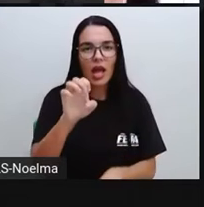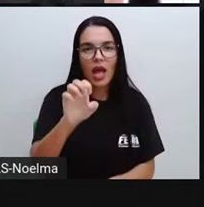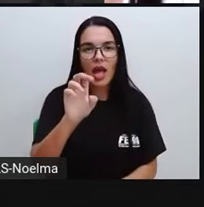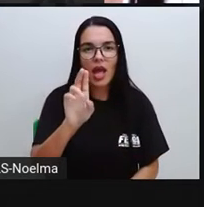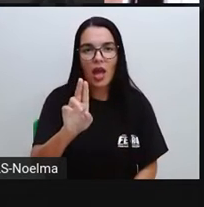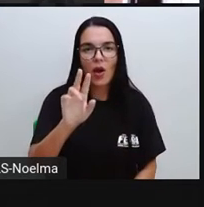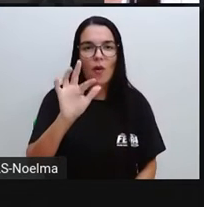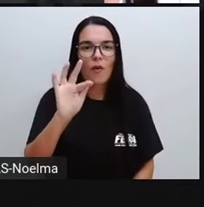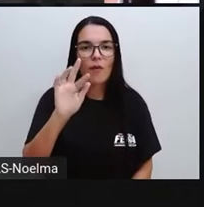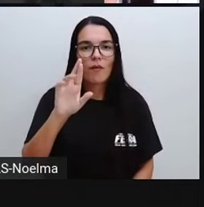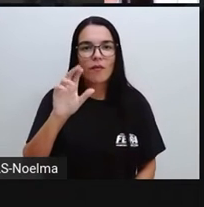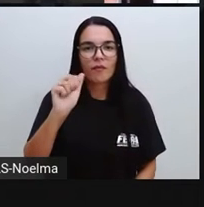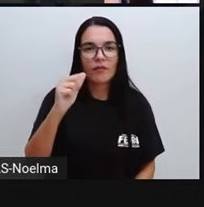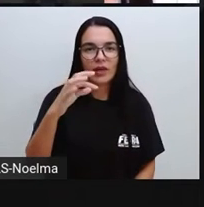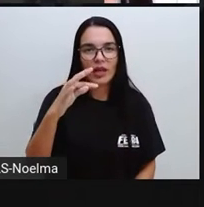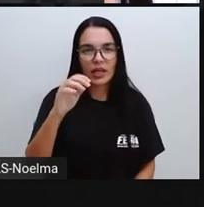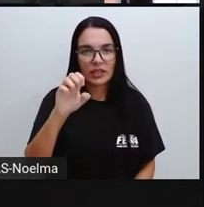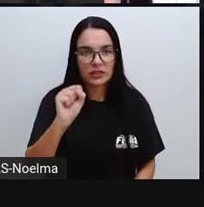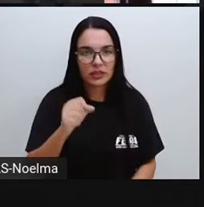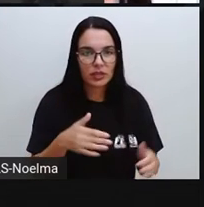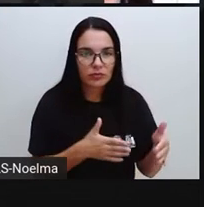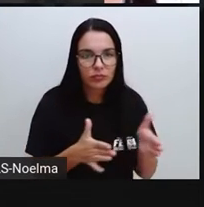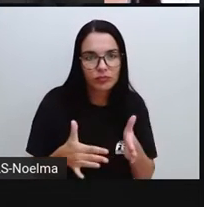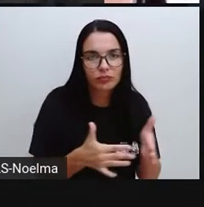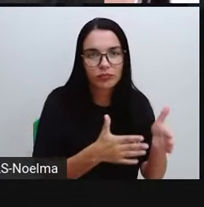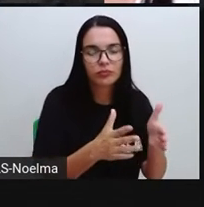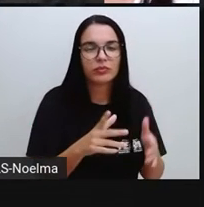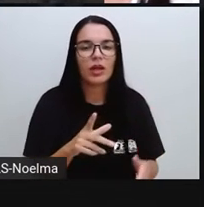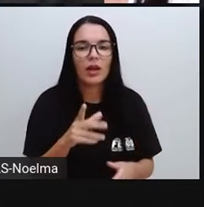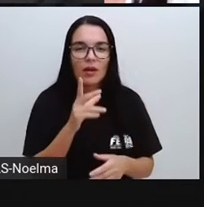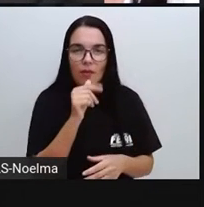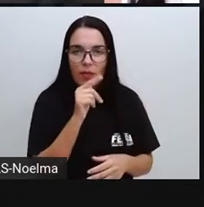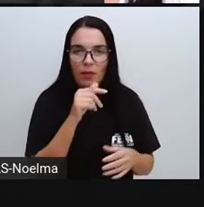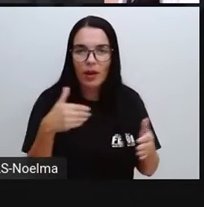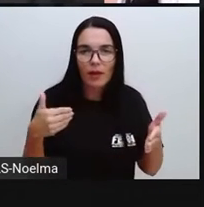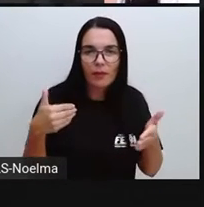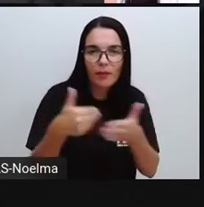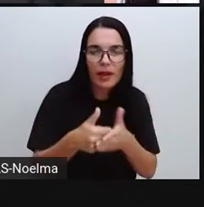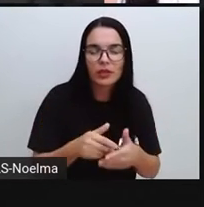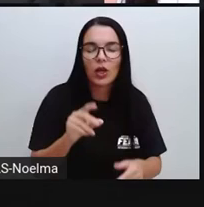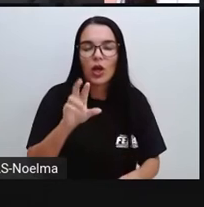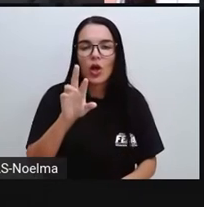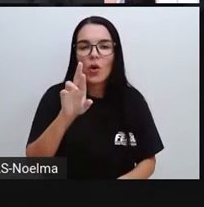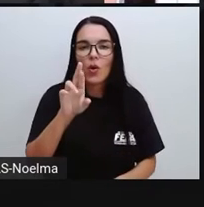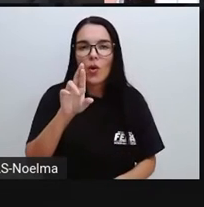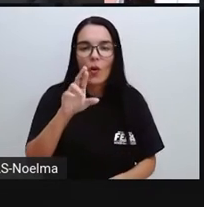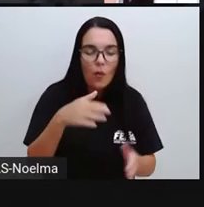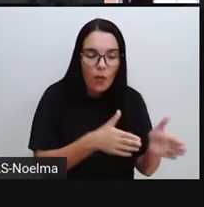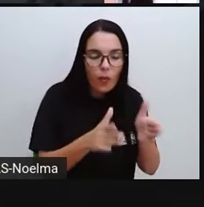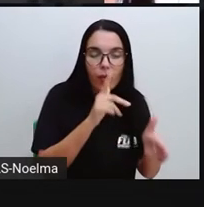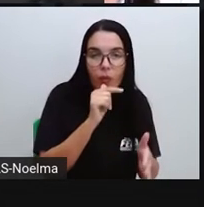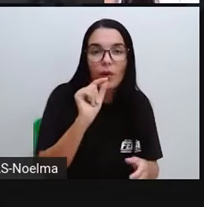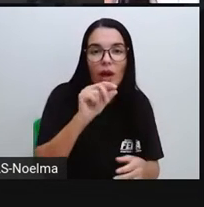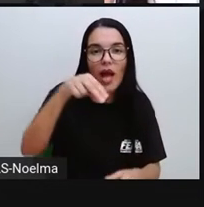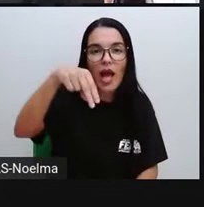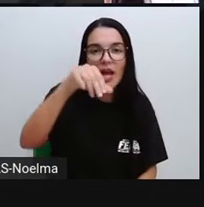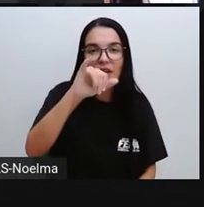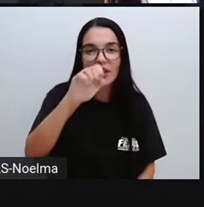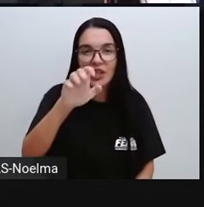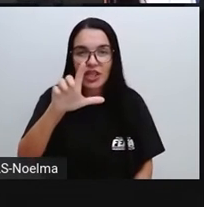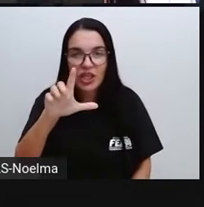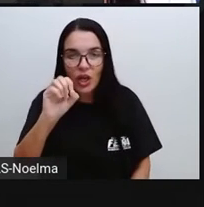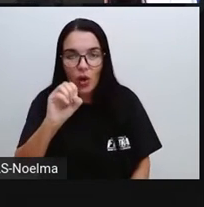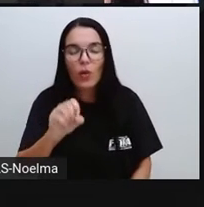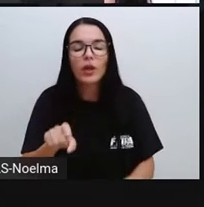ao longo do Rio Nilo, no Egito. Então, gente percebe aí que as primeiras civilizações, a presença da